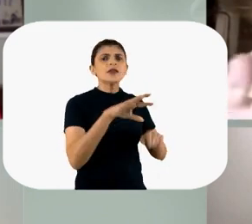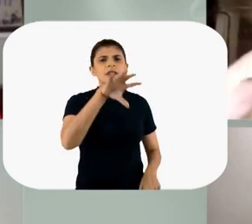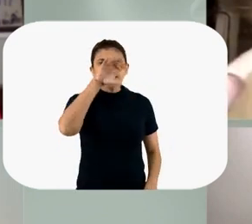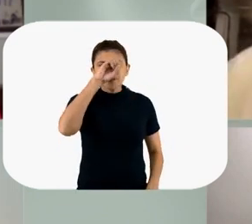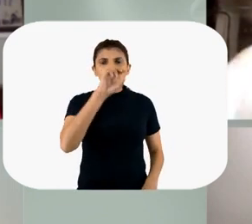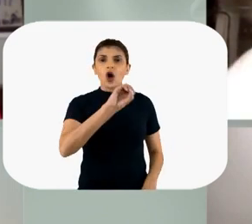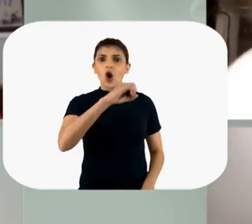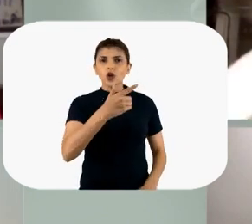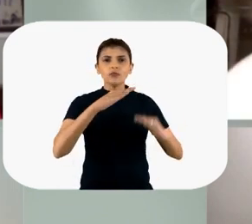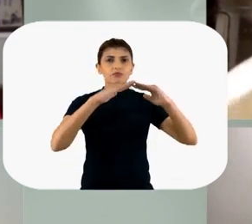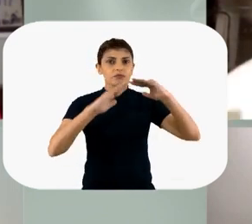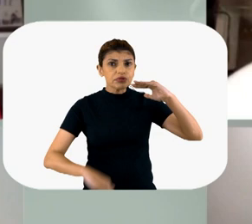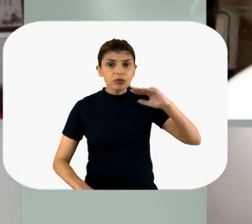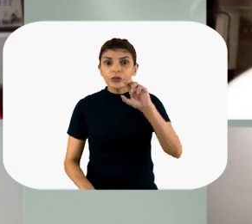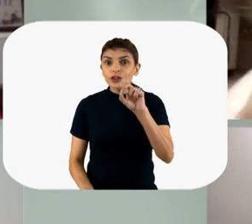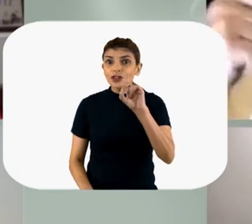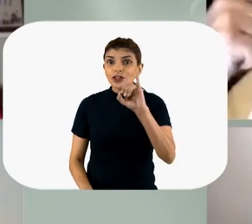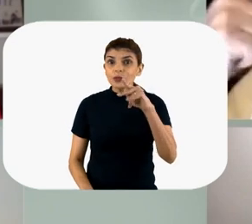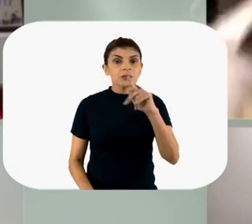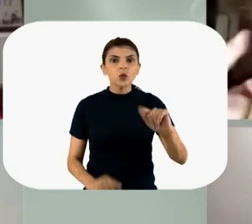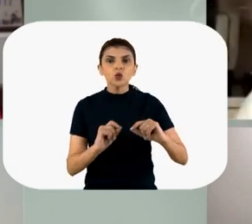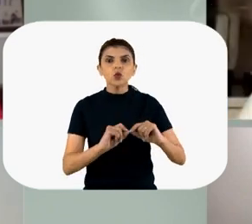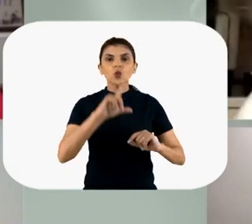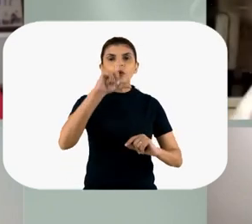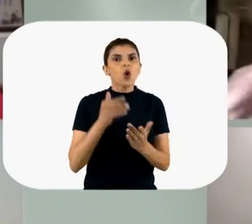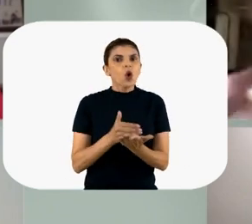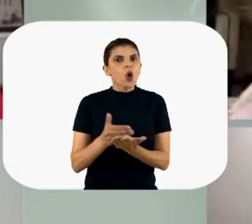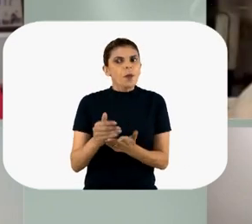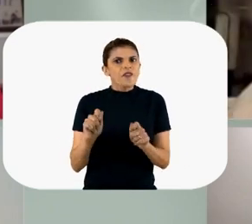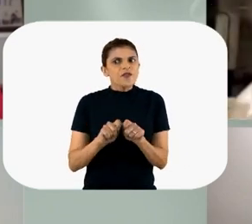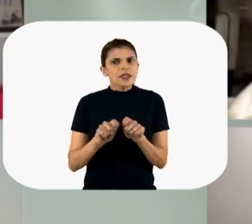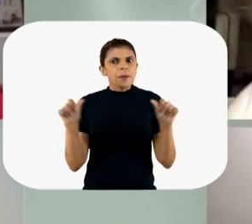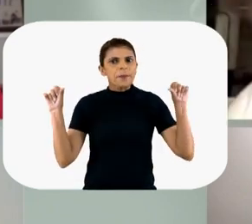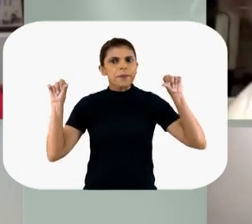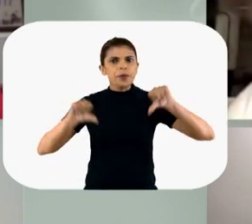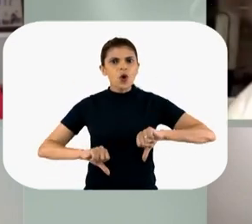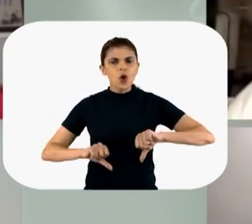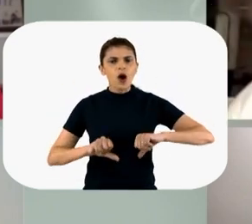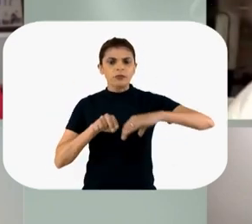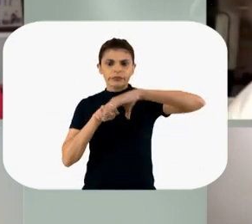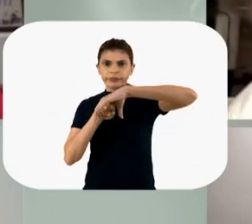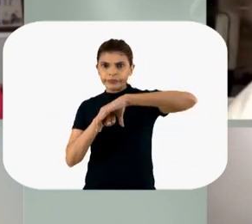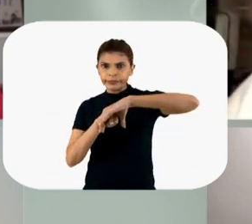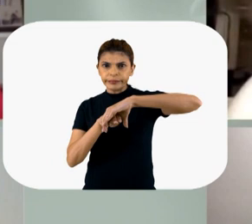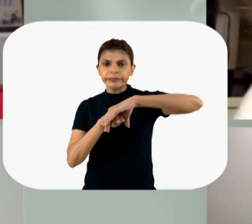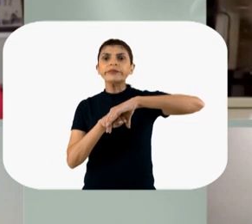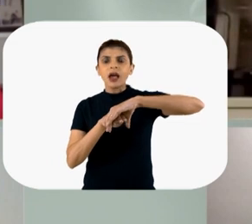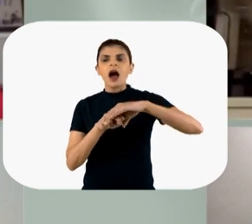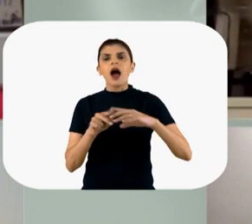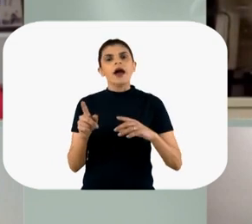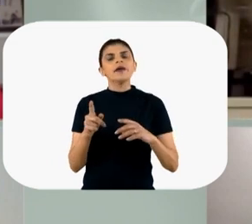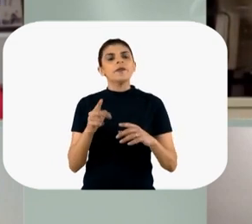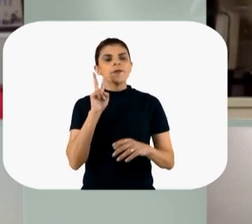respiratória, só que o dímero dele não subiu. Olha só que interessante. Só que ele começou a fazer a piora da tomografia e a hipoxemia. E